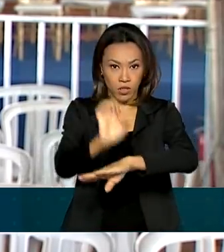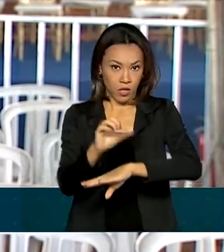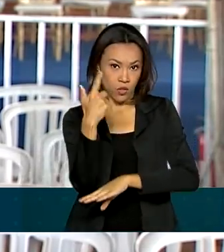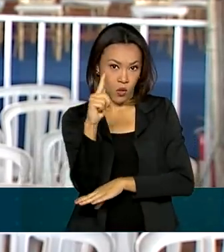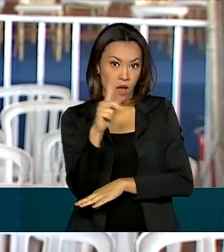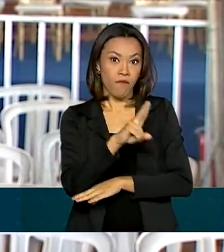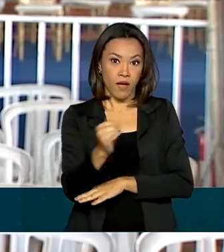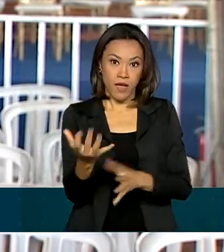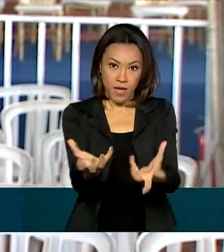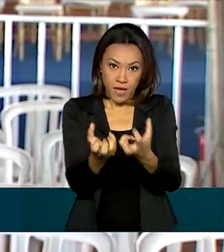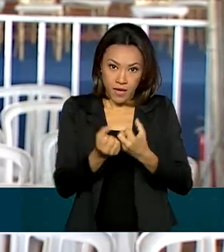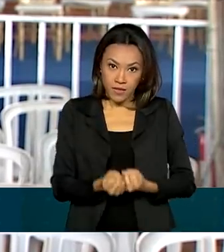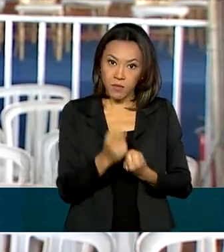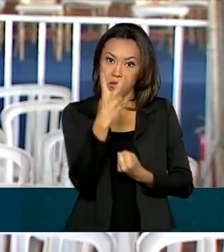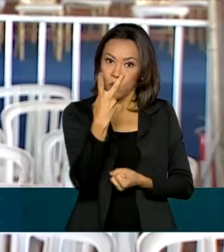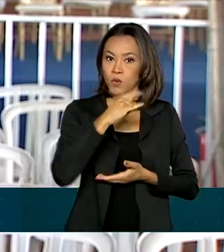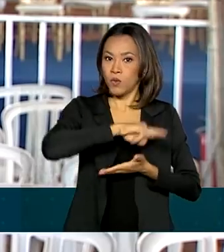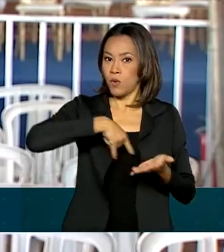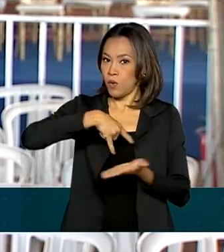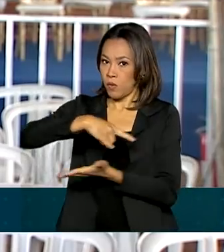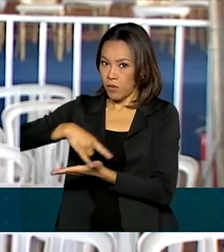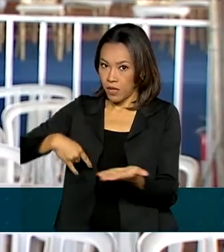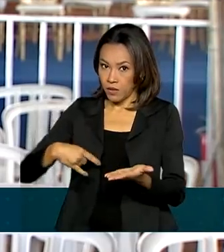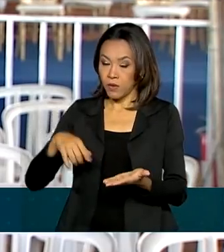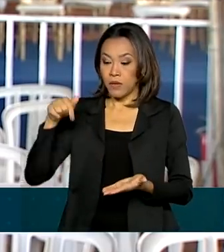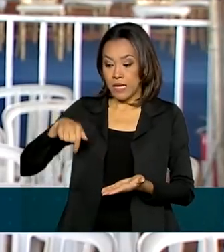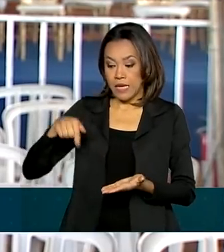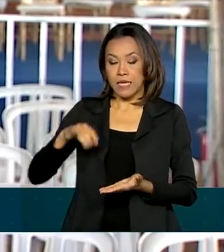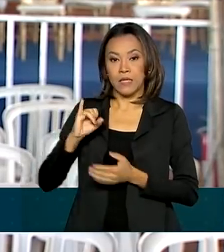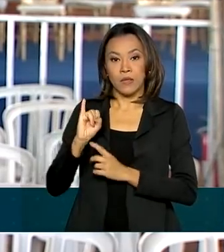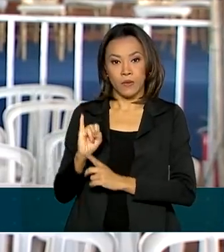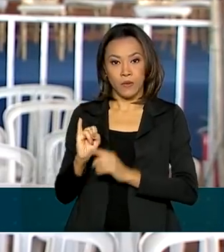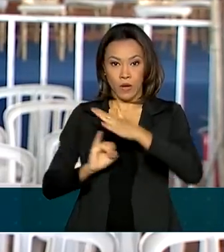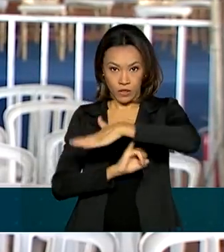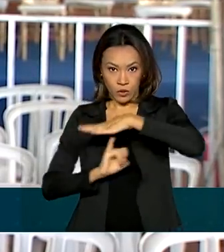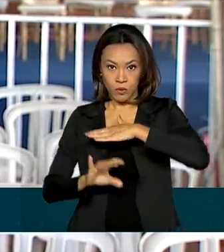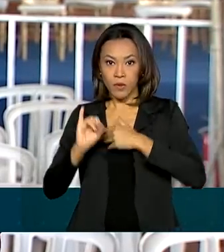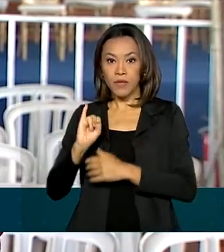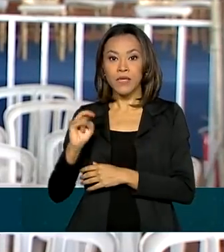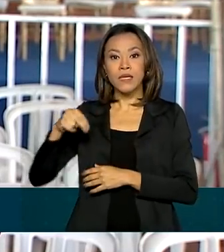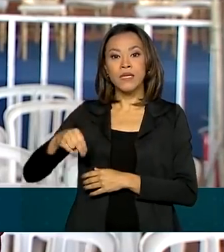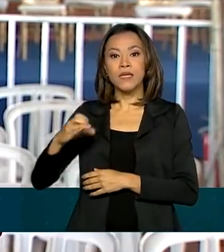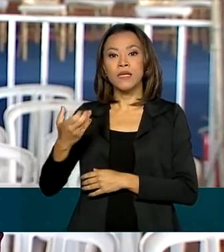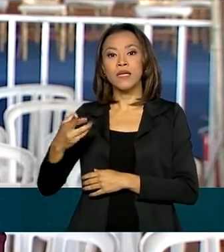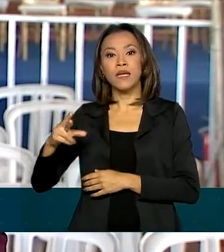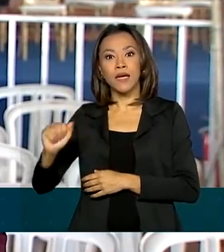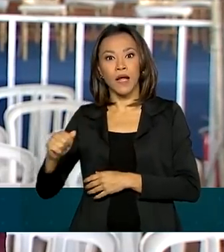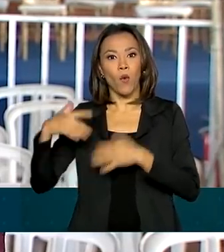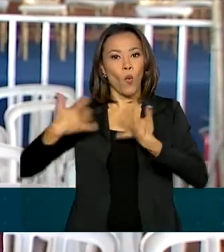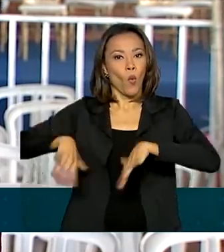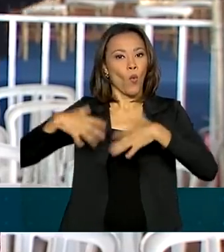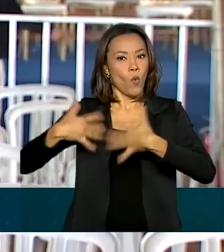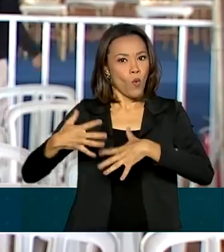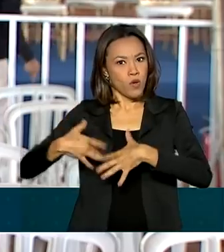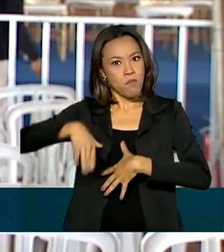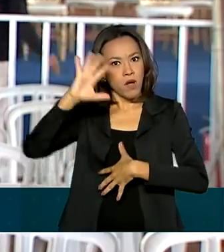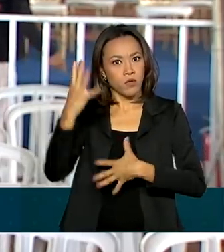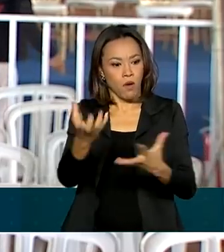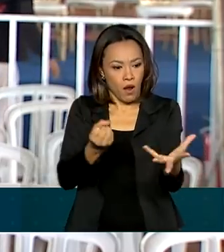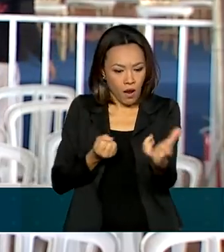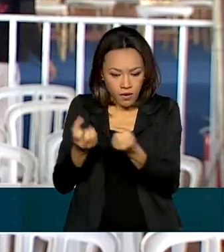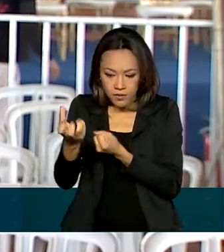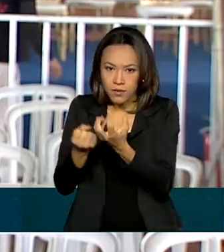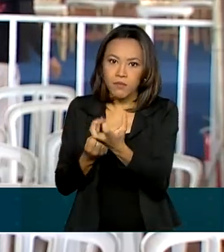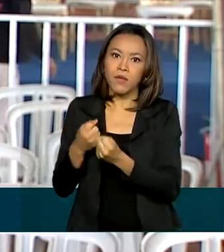Segundo o INCRA, esta é a maior entrega de documentação da história do Estado. Além dos títulos rurais,